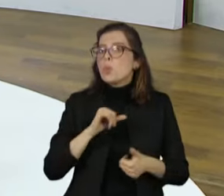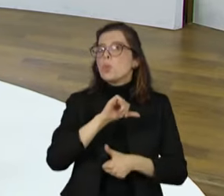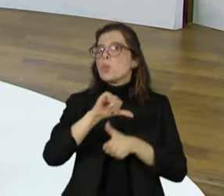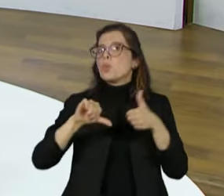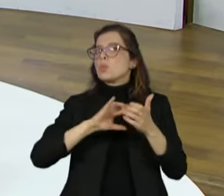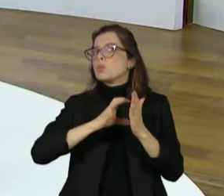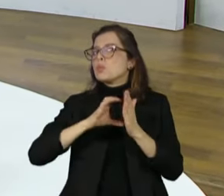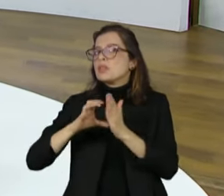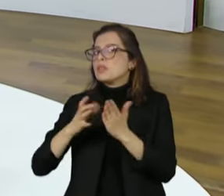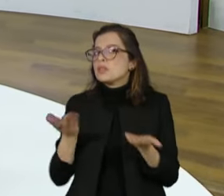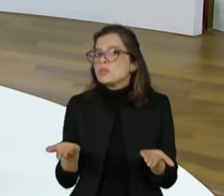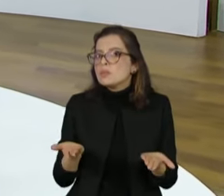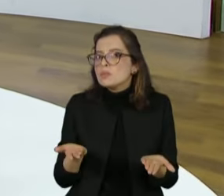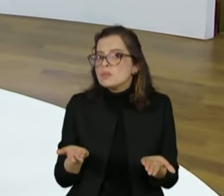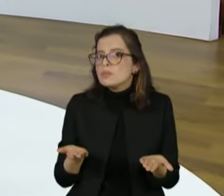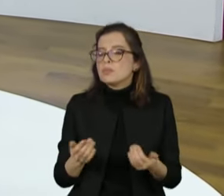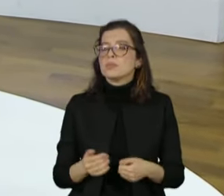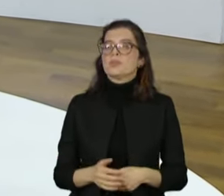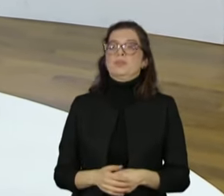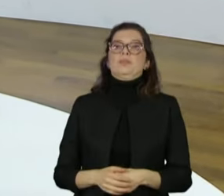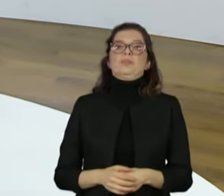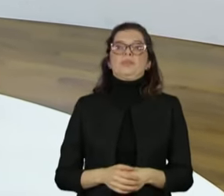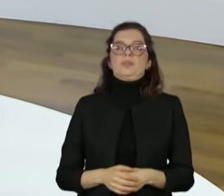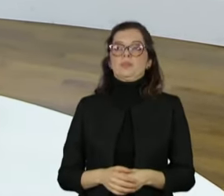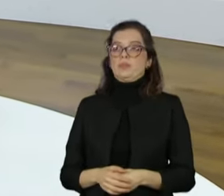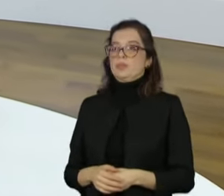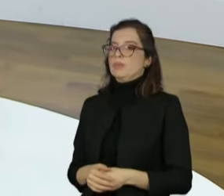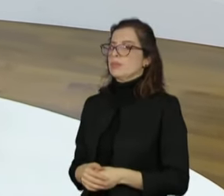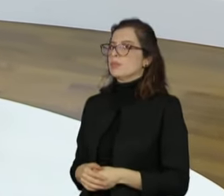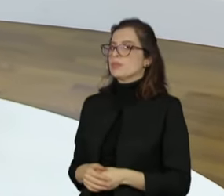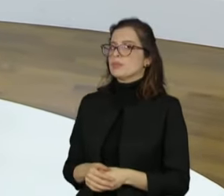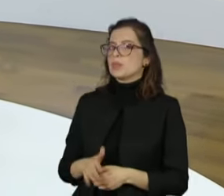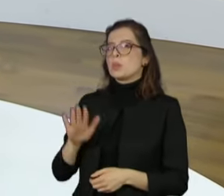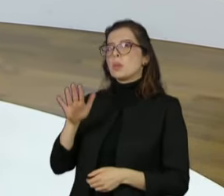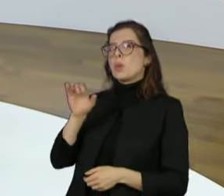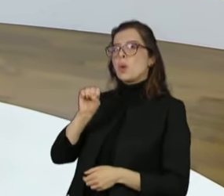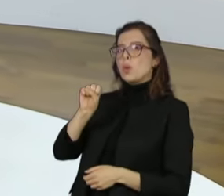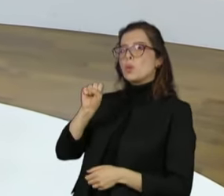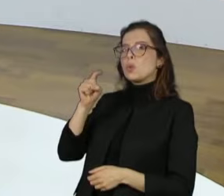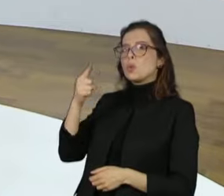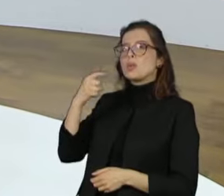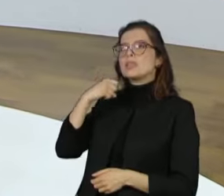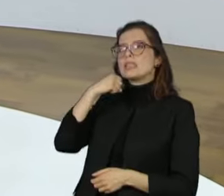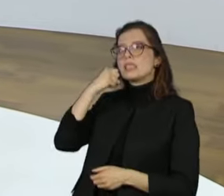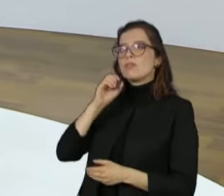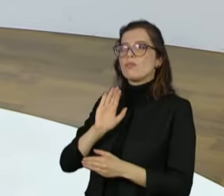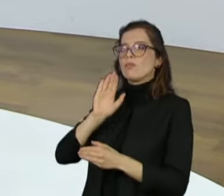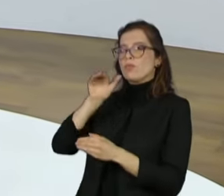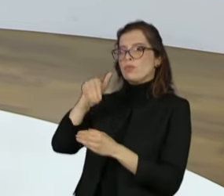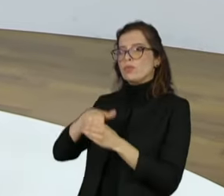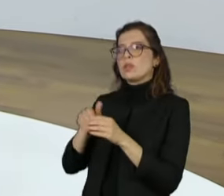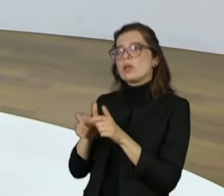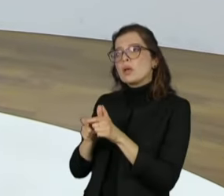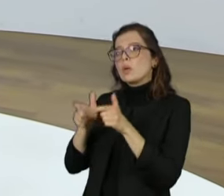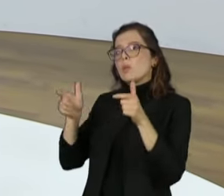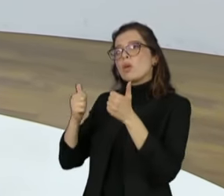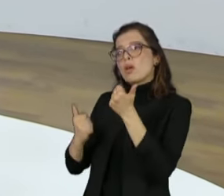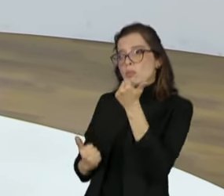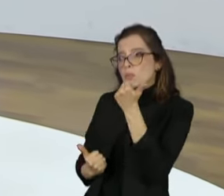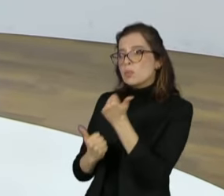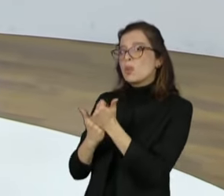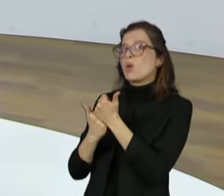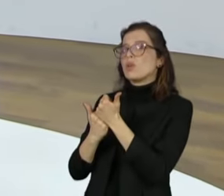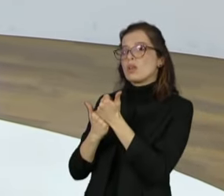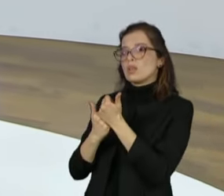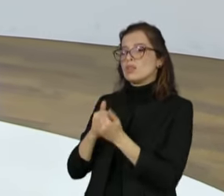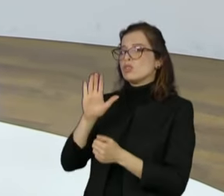60 dos 81 senadores que votaram e mais de 300 ou 350 deputados federais, depois vocês chequem, favor, faz sete anos,